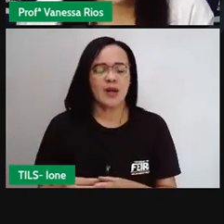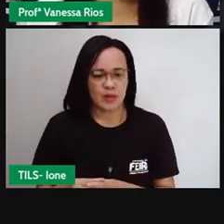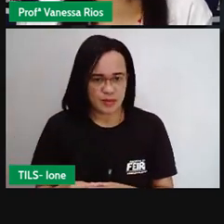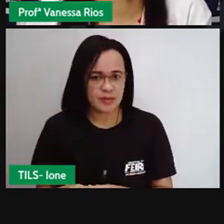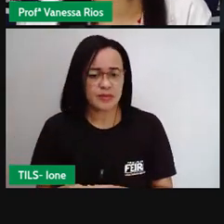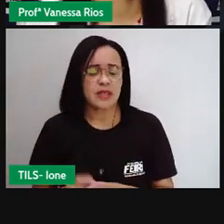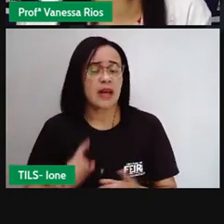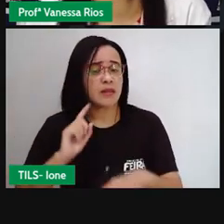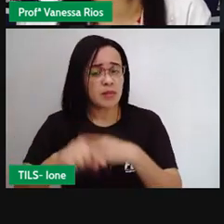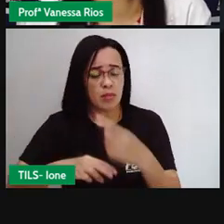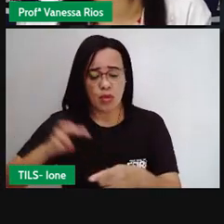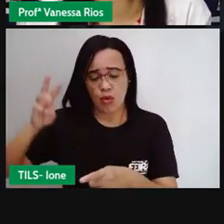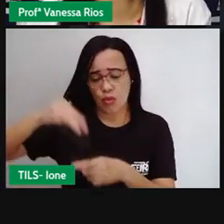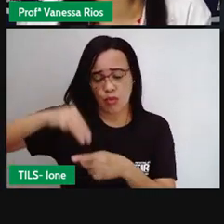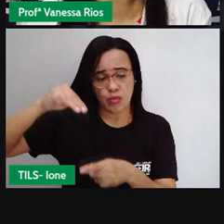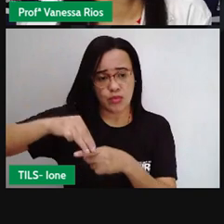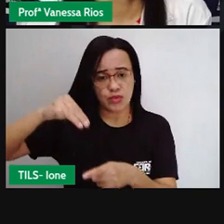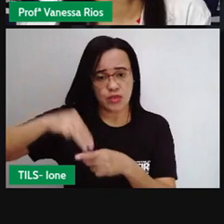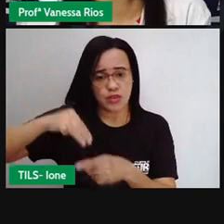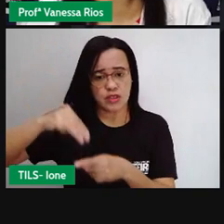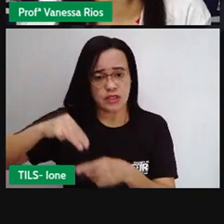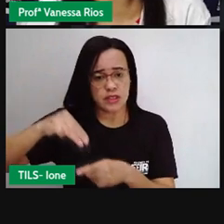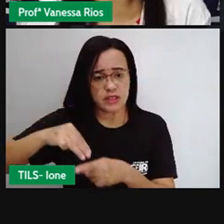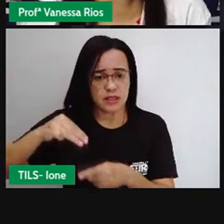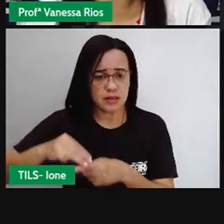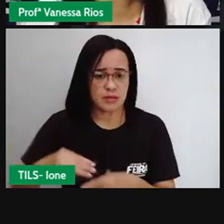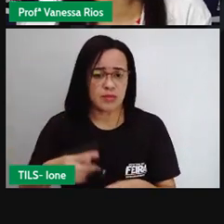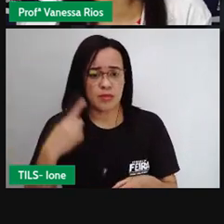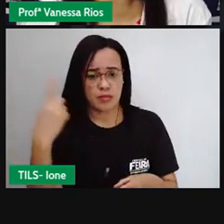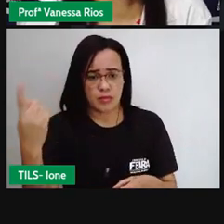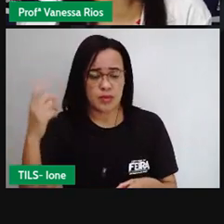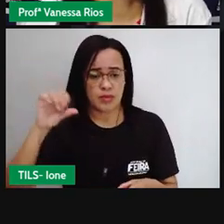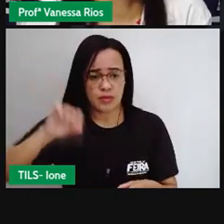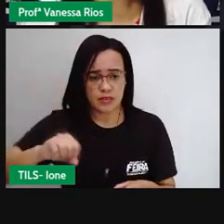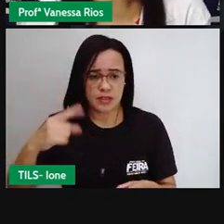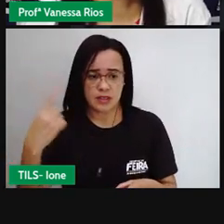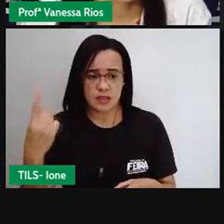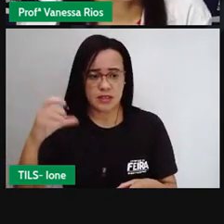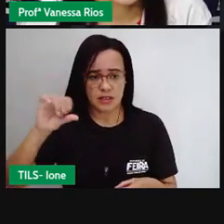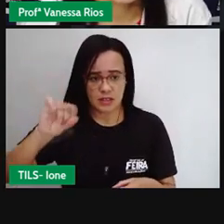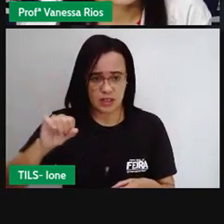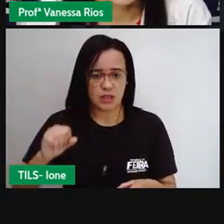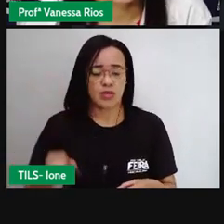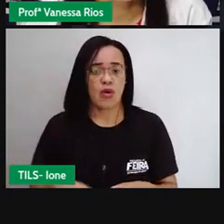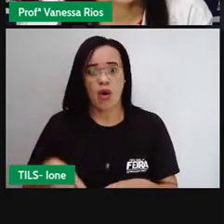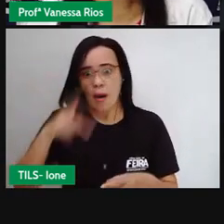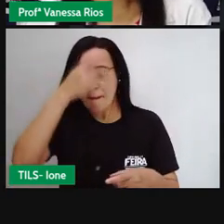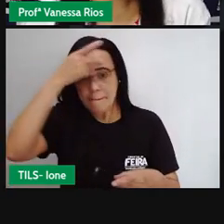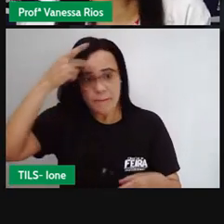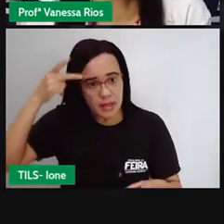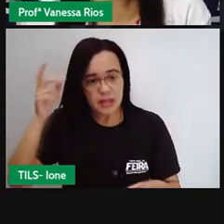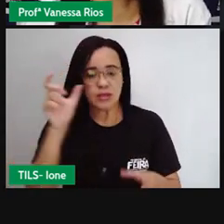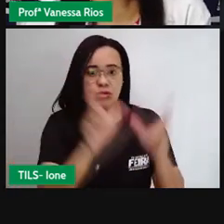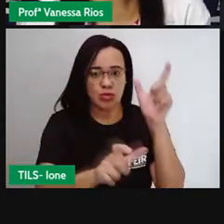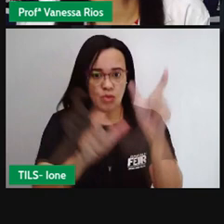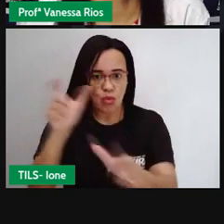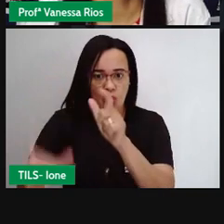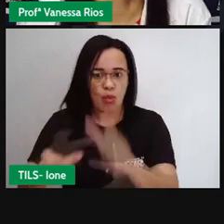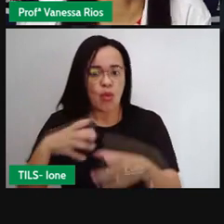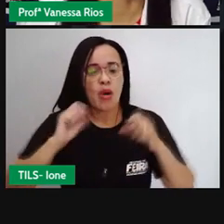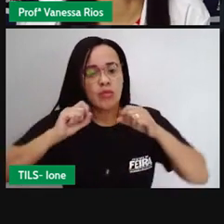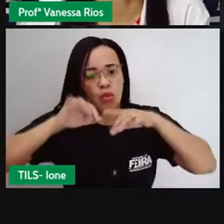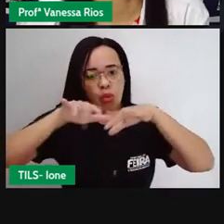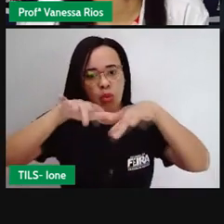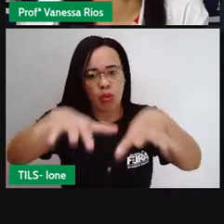mais de 70 mil habitantes. A cidade era a maior do Império Lusitano, depois de